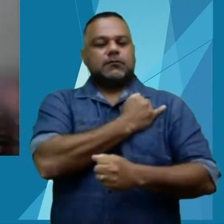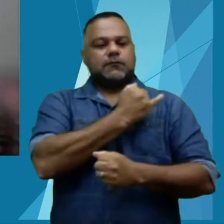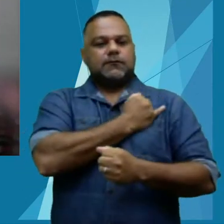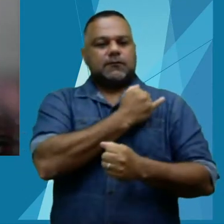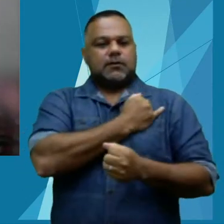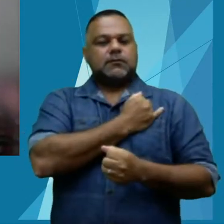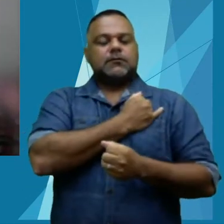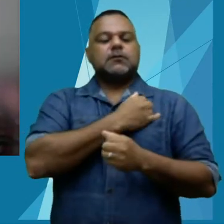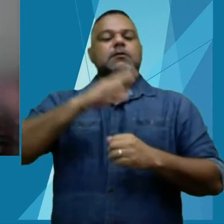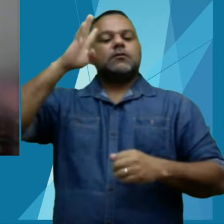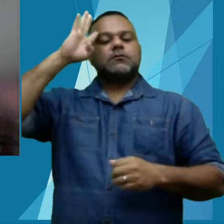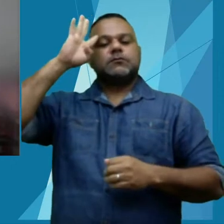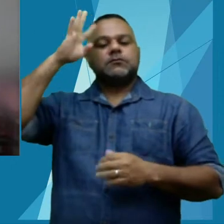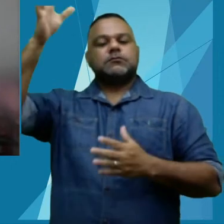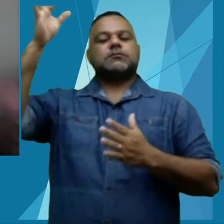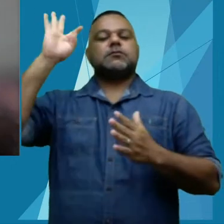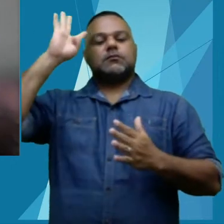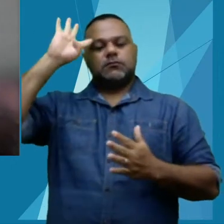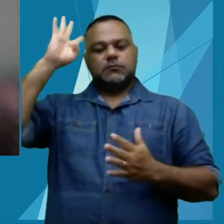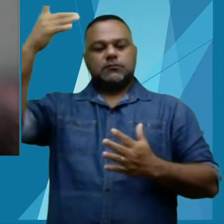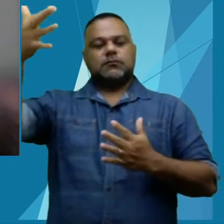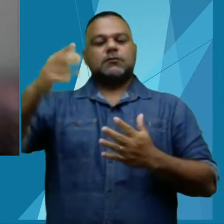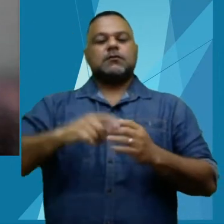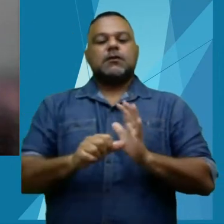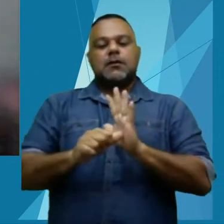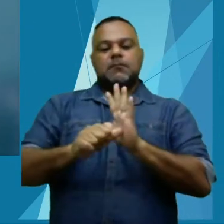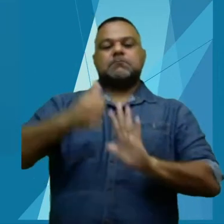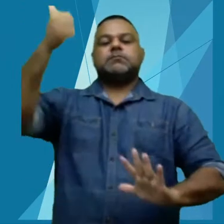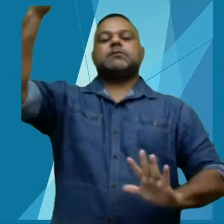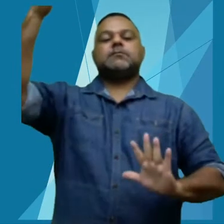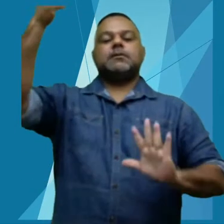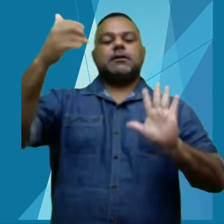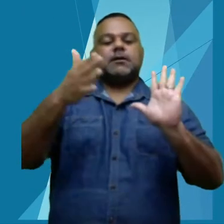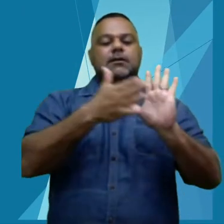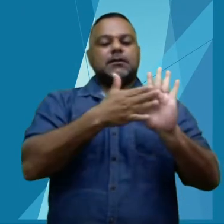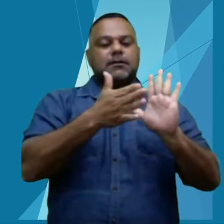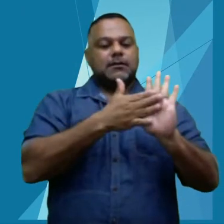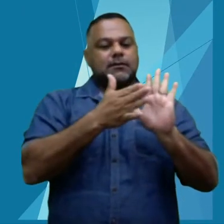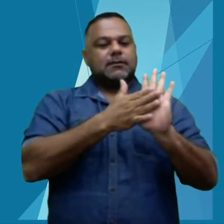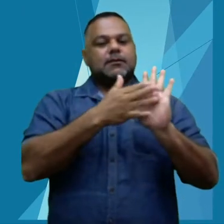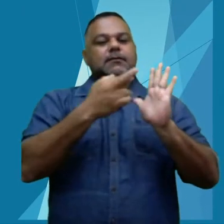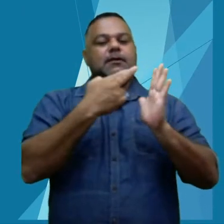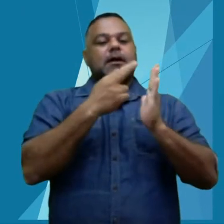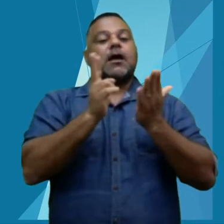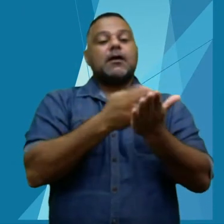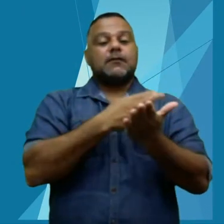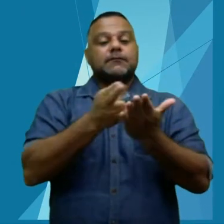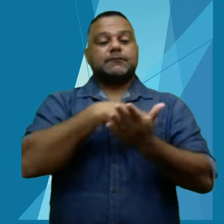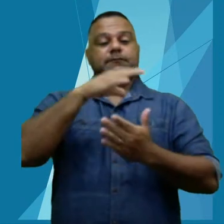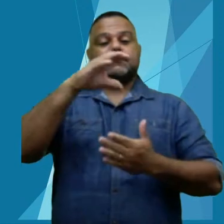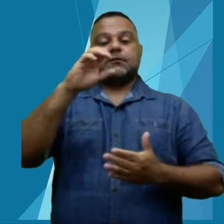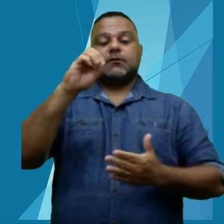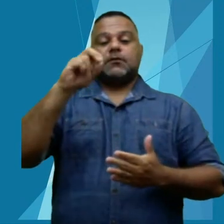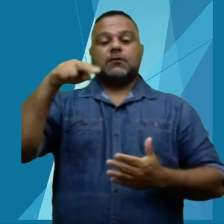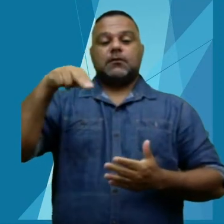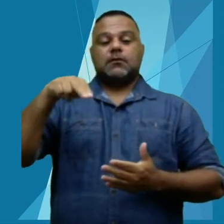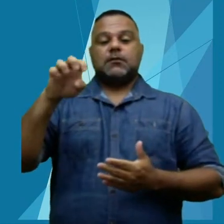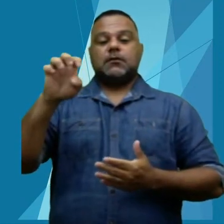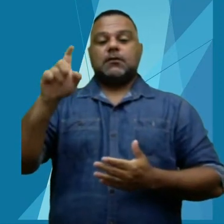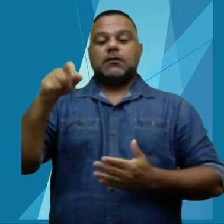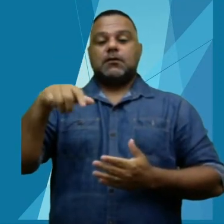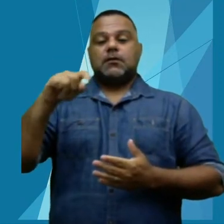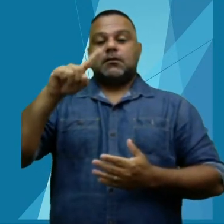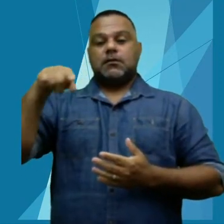o sonho de lançar a primeira edição da revista Conexão na Amazônia, com sete